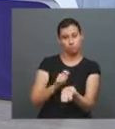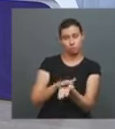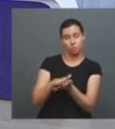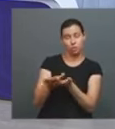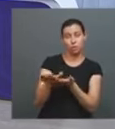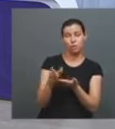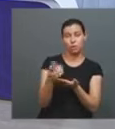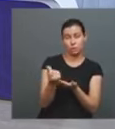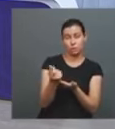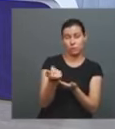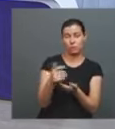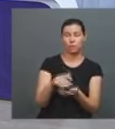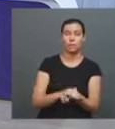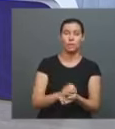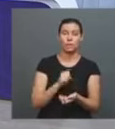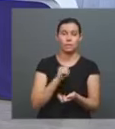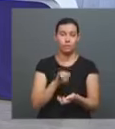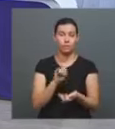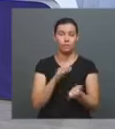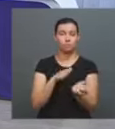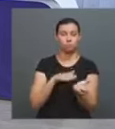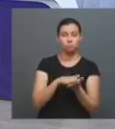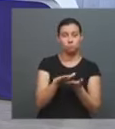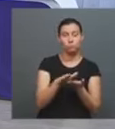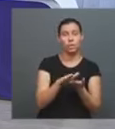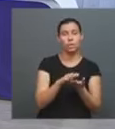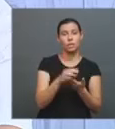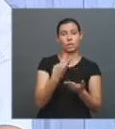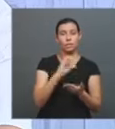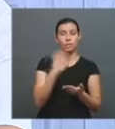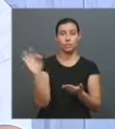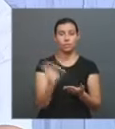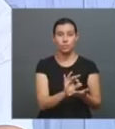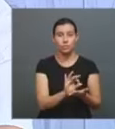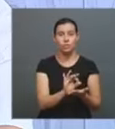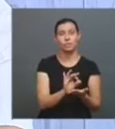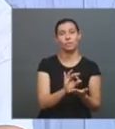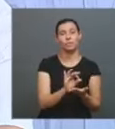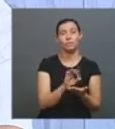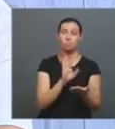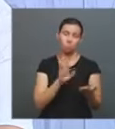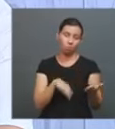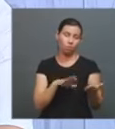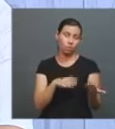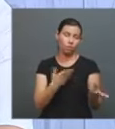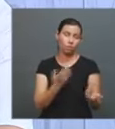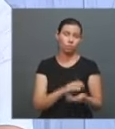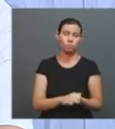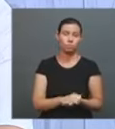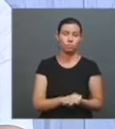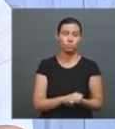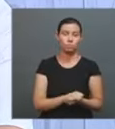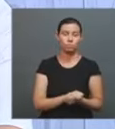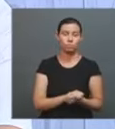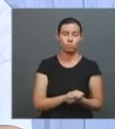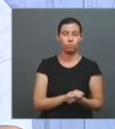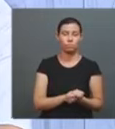publicar, de imprimir, você tem um corte de 30% no custo, que é... Com todo esse corte, você pode